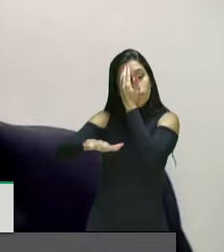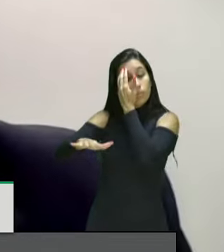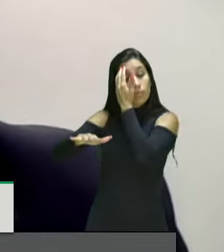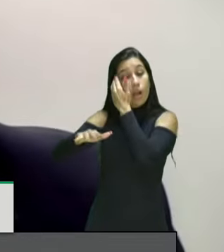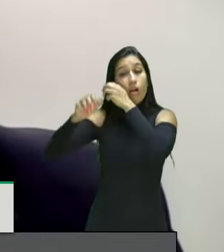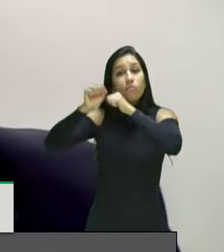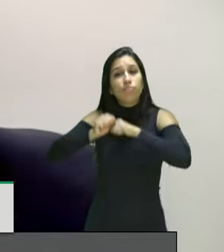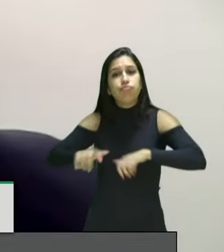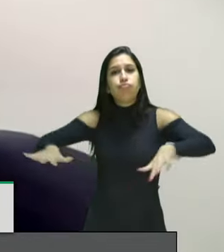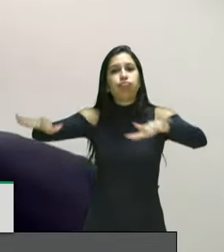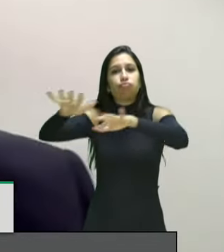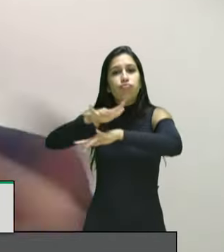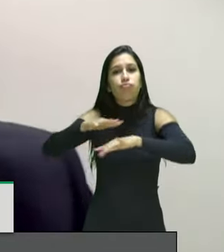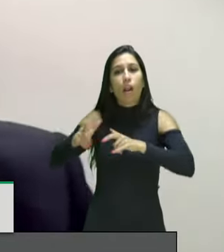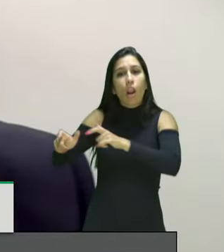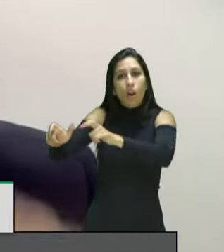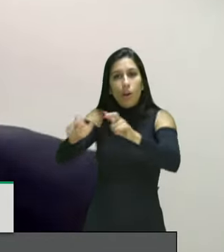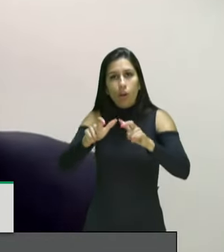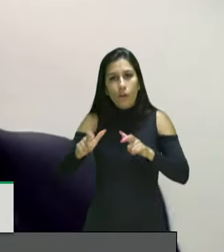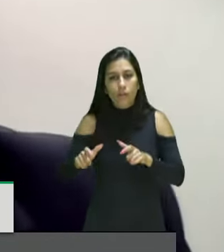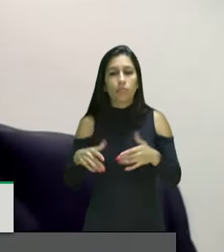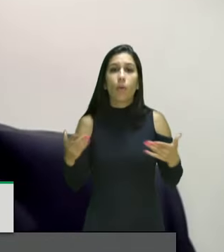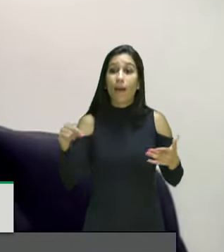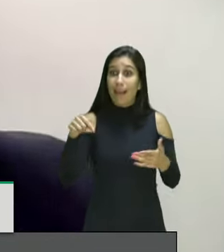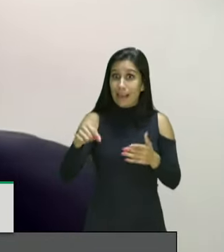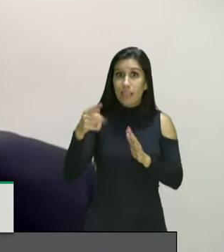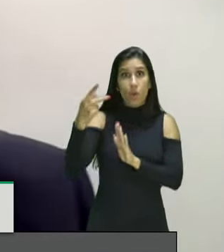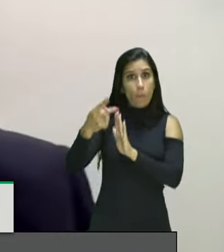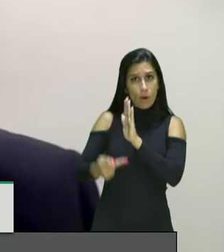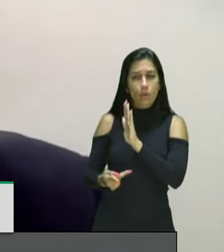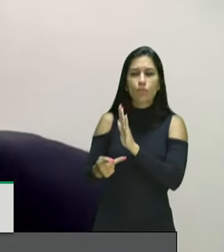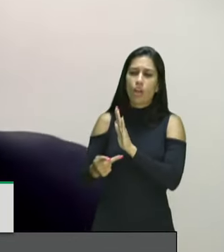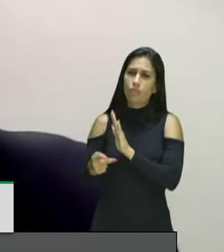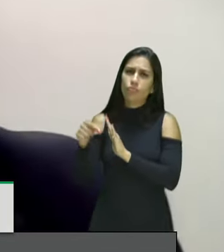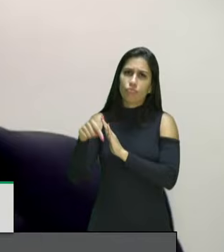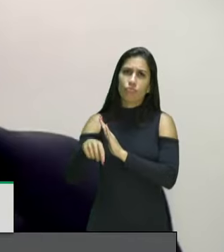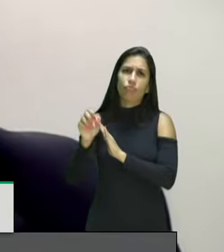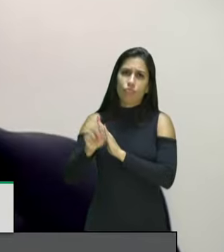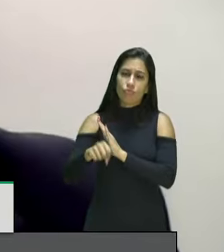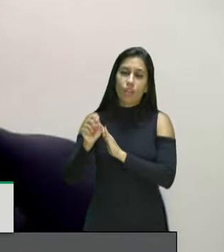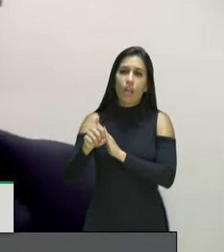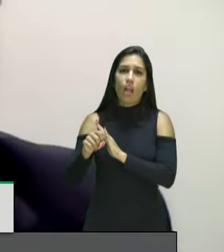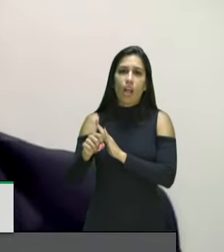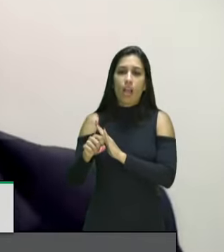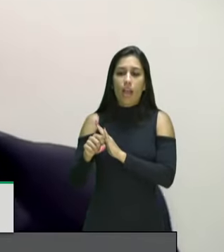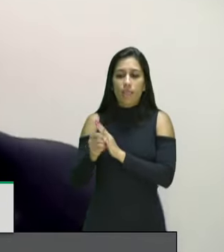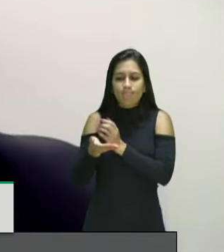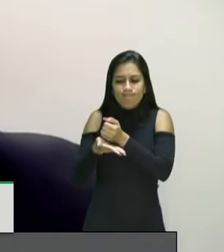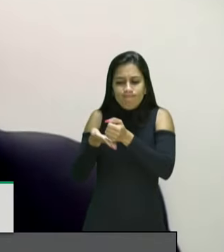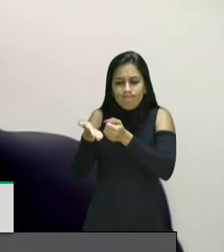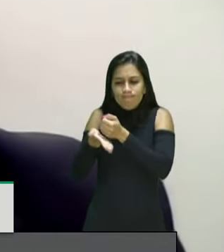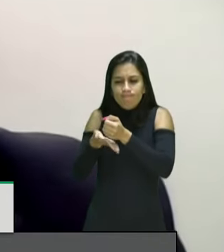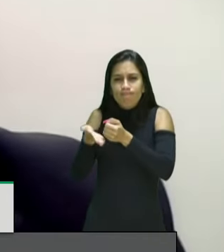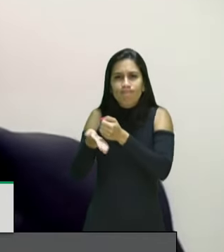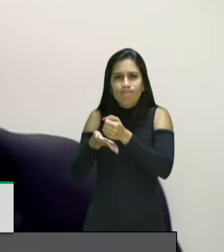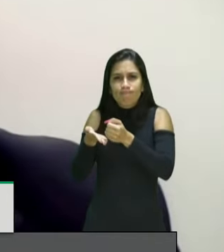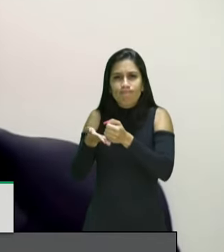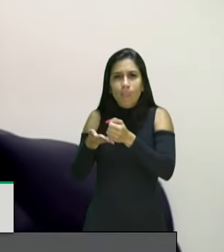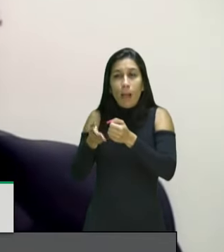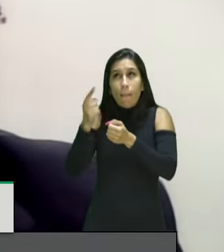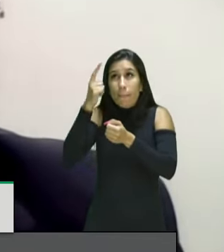produtividade local. Temos esse projeto como um polo base, o Marajó,